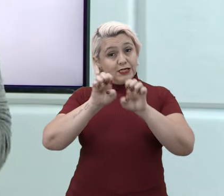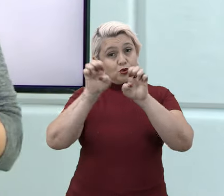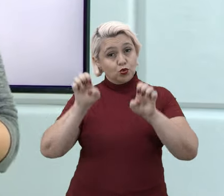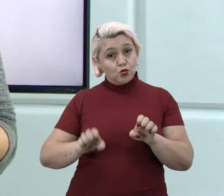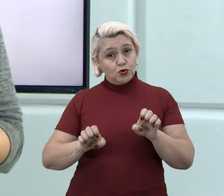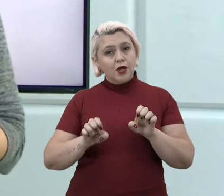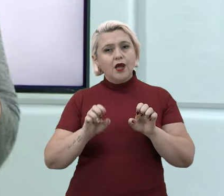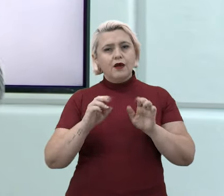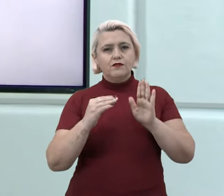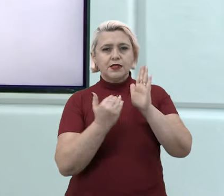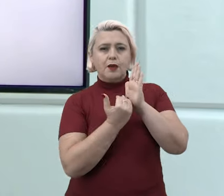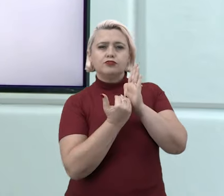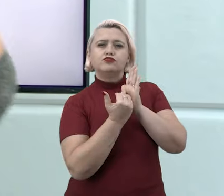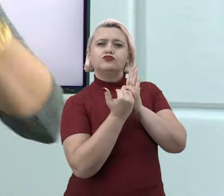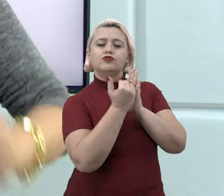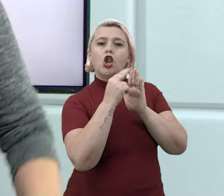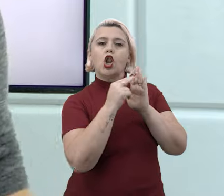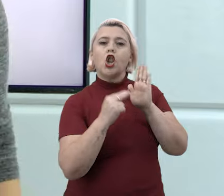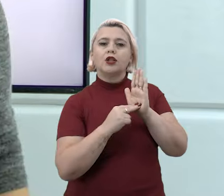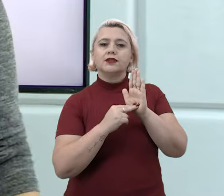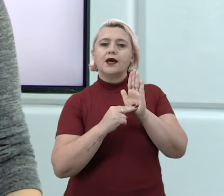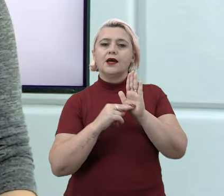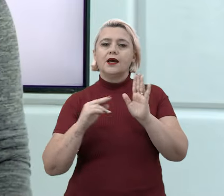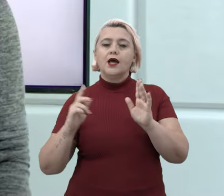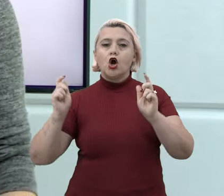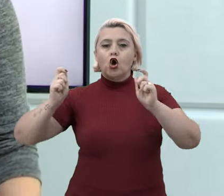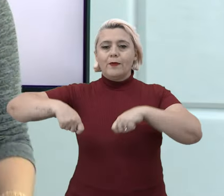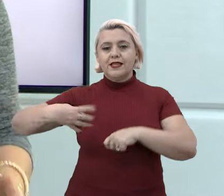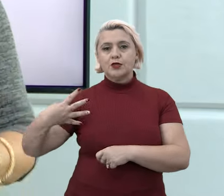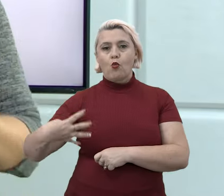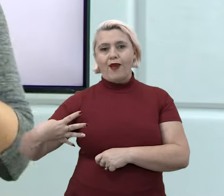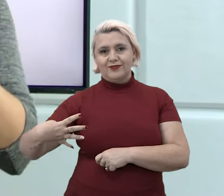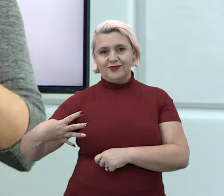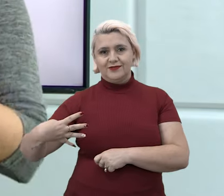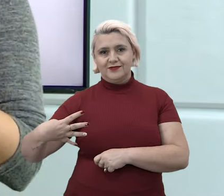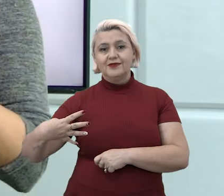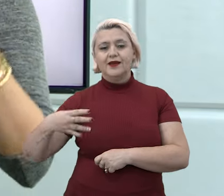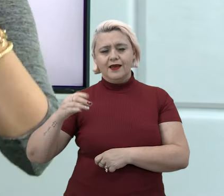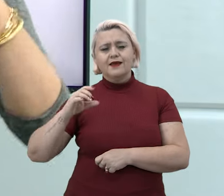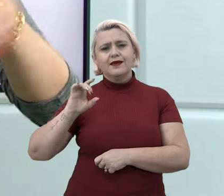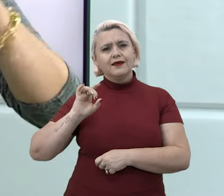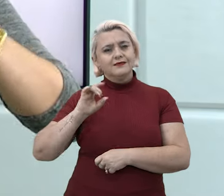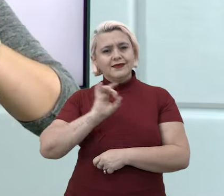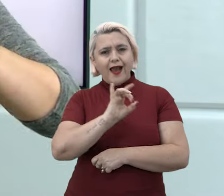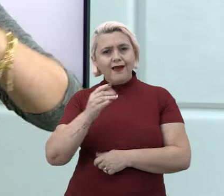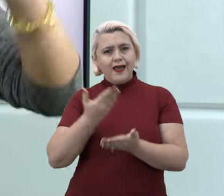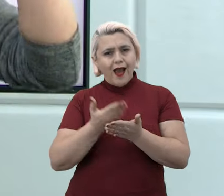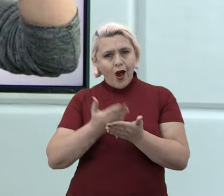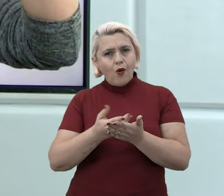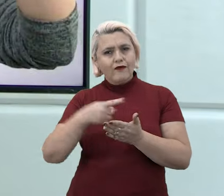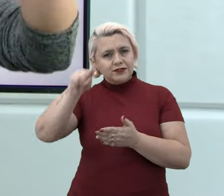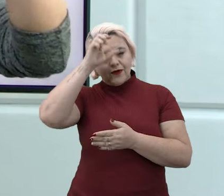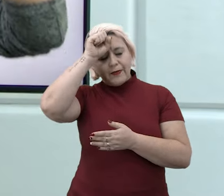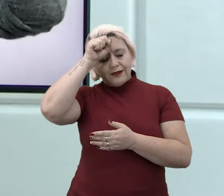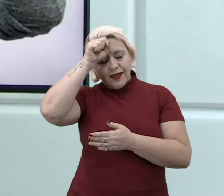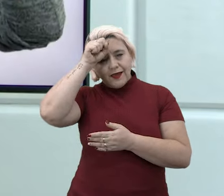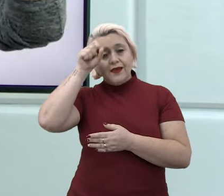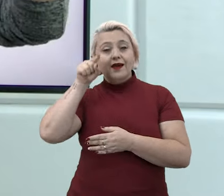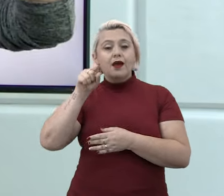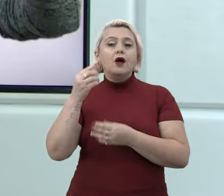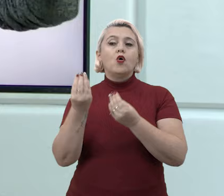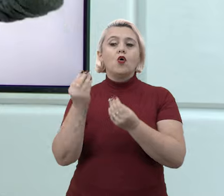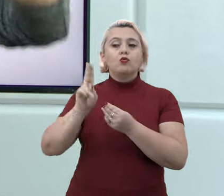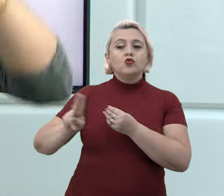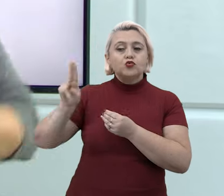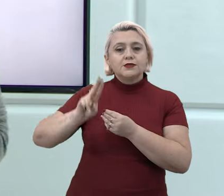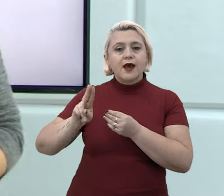você usa essas estruturas, você está ganhando nota lá na competência 4. Você vai vendo que aos poucos a gente vai, cada aula, trazendo, olha isso aqui, quando